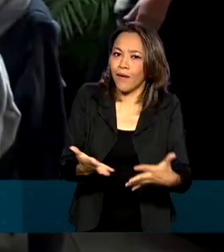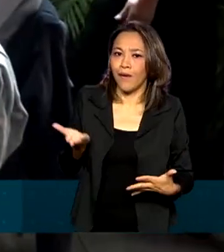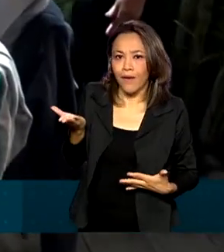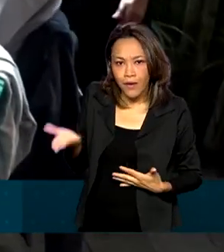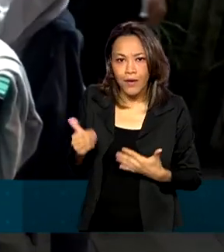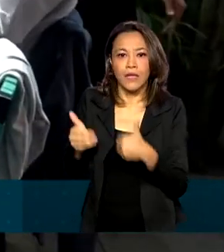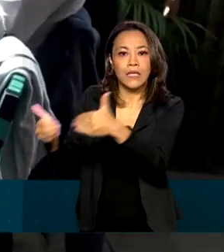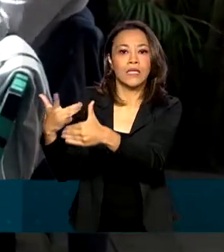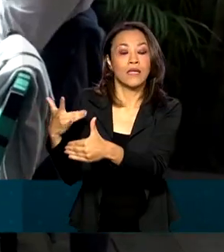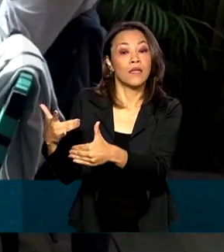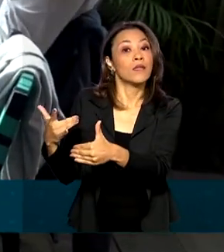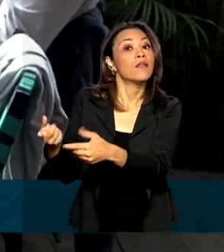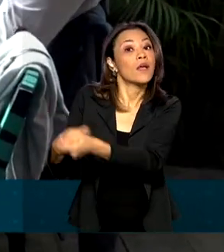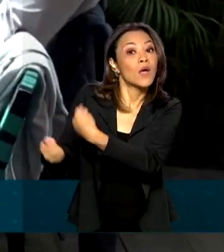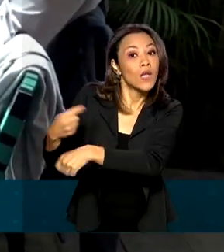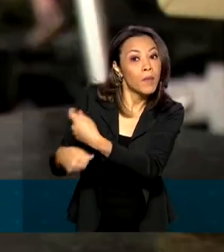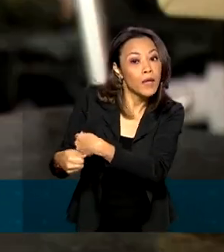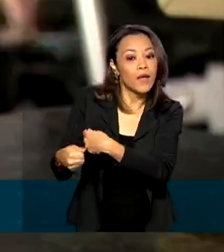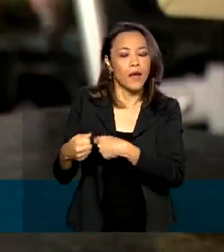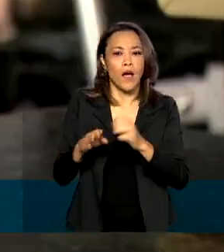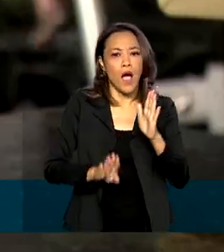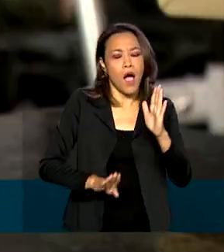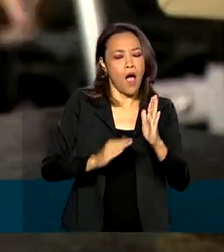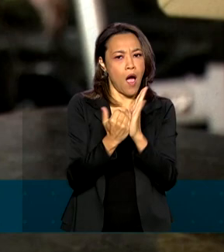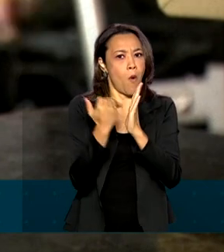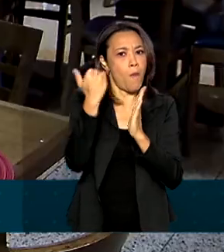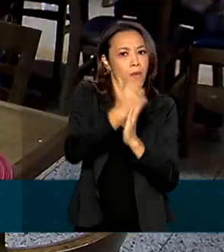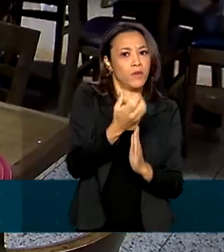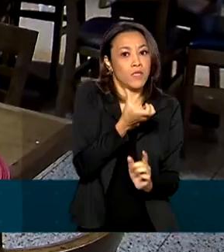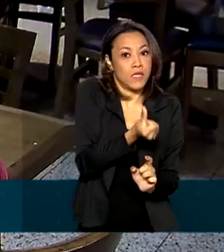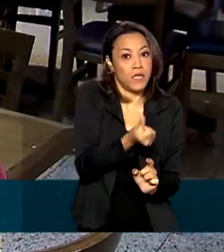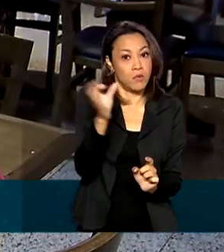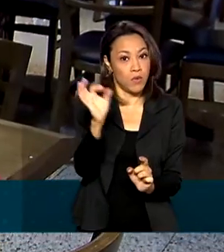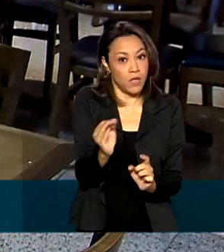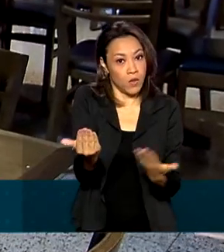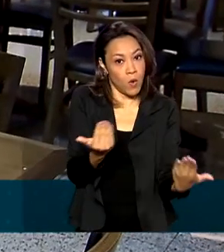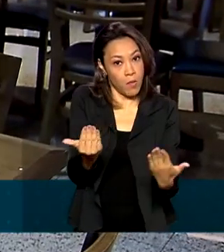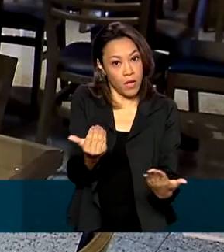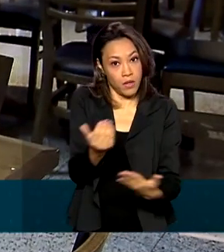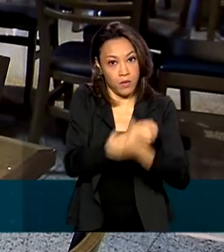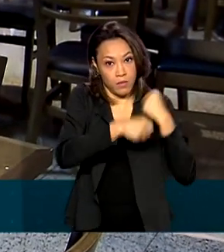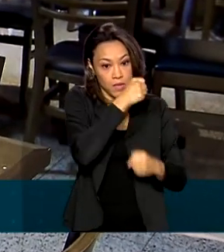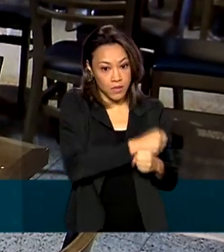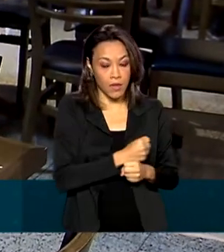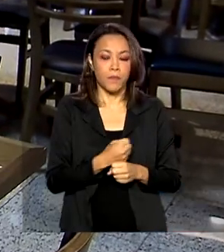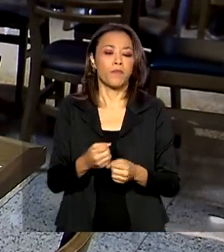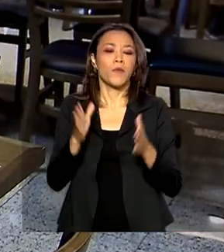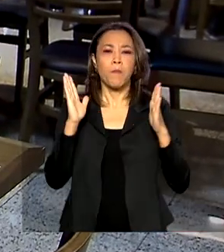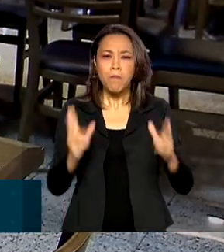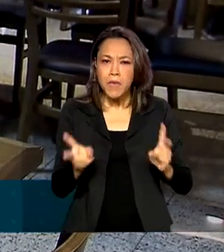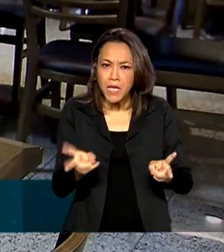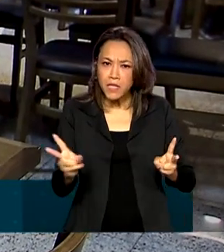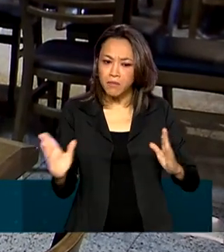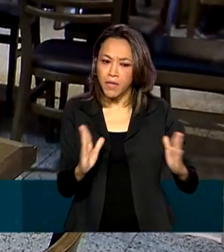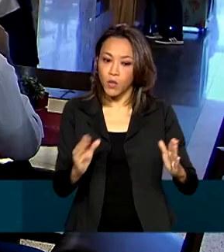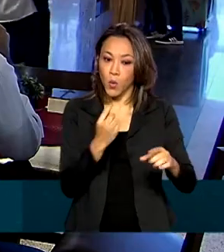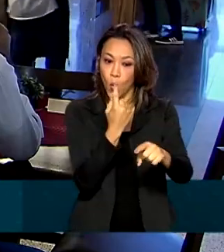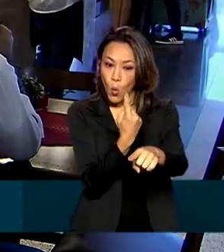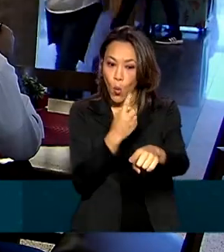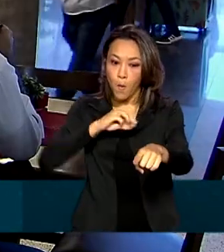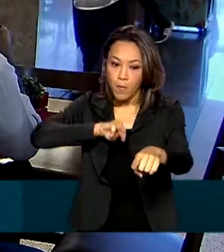aumento de 6% em relação ao ano anterior. No mesmo período foram fechadas 1.044